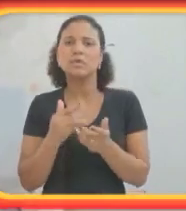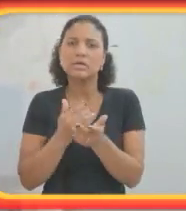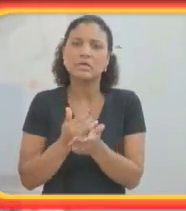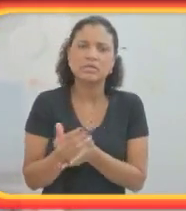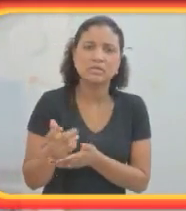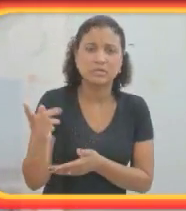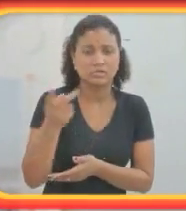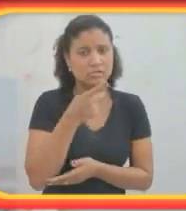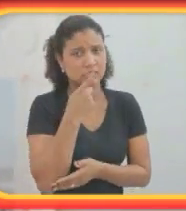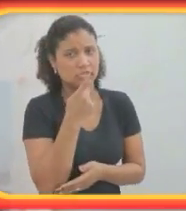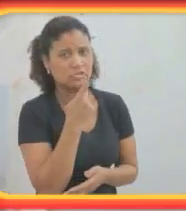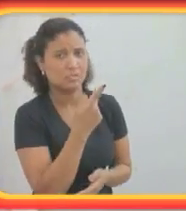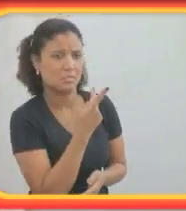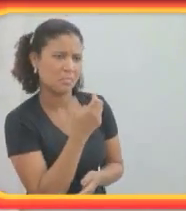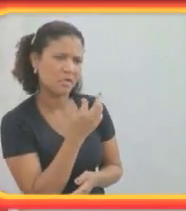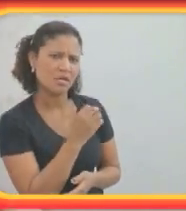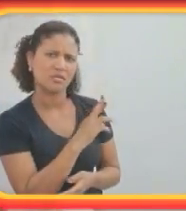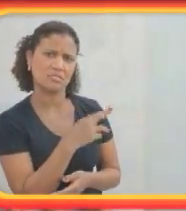nós deveríamos ficar juntos?